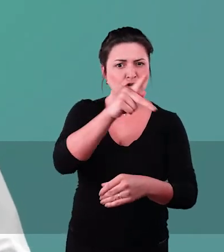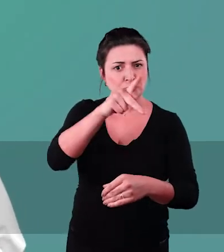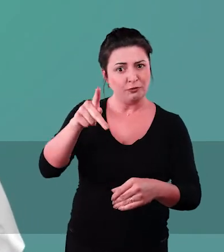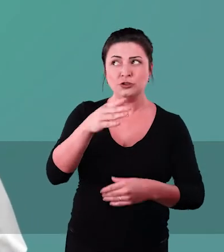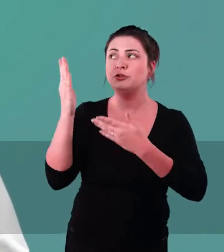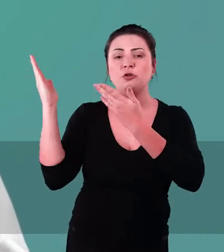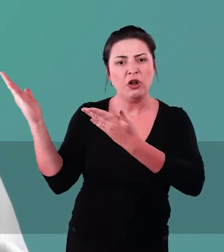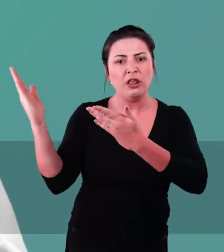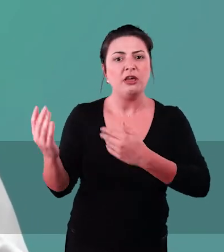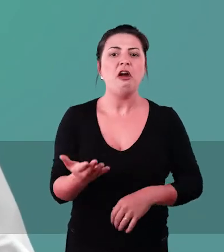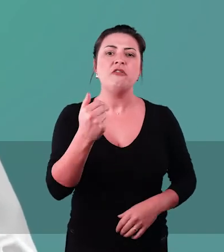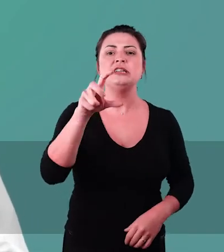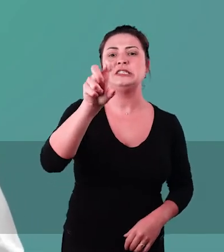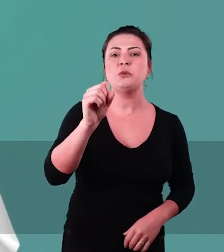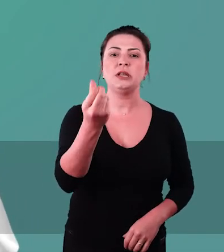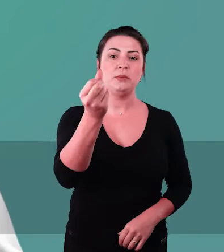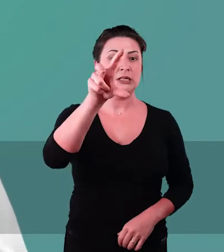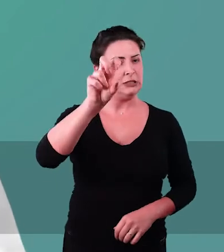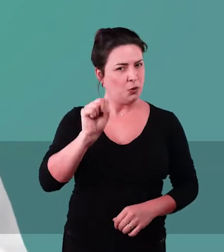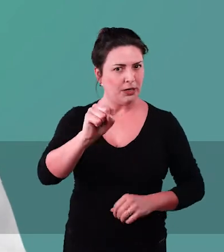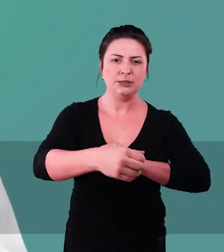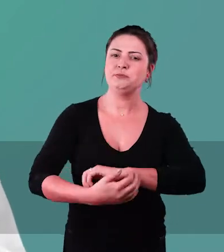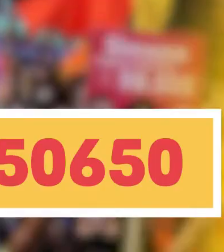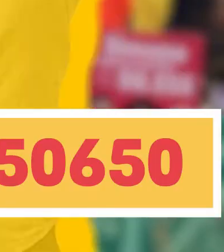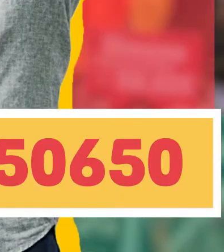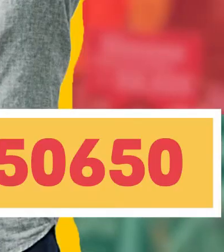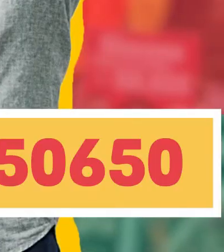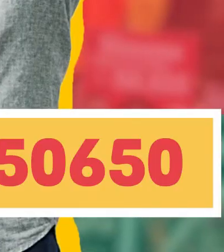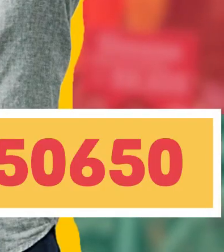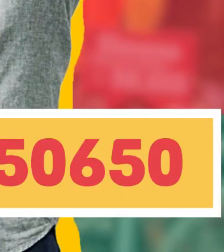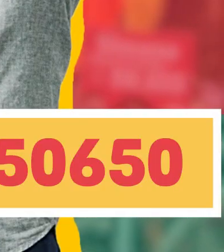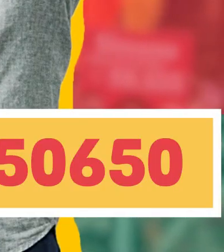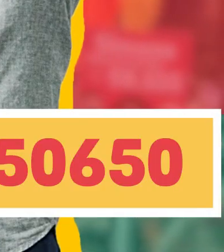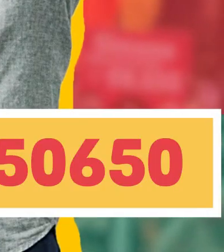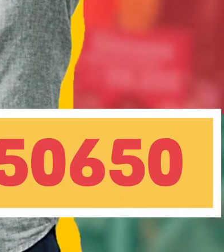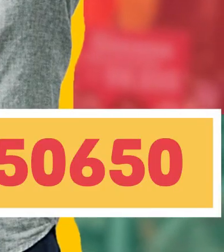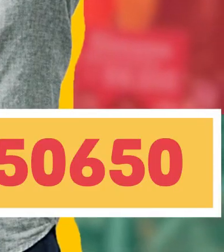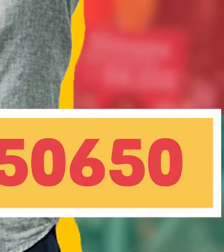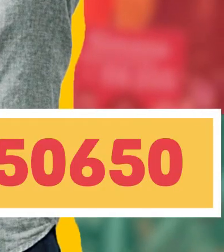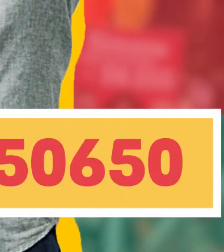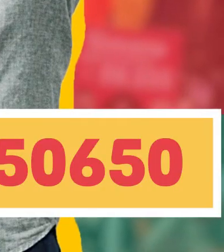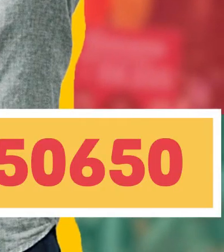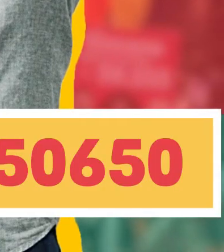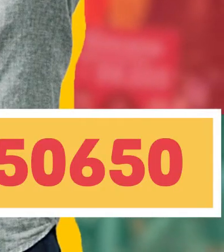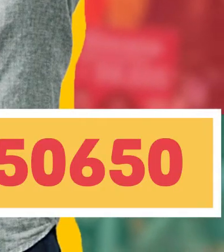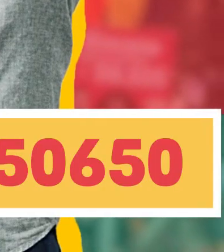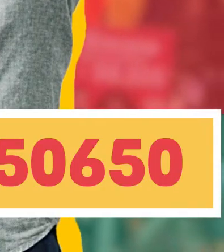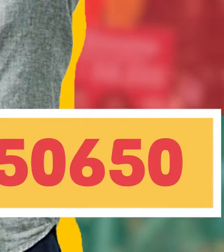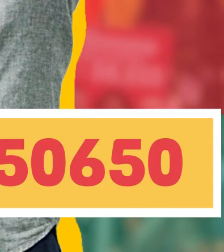Vote professor Toninho Vesburi. Vem de 50-650. Pessoal, 50-650.